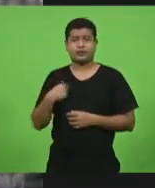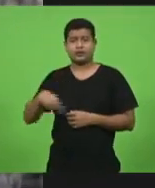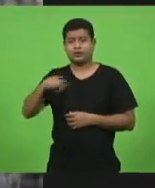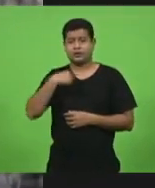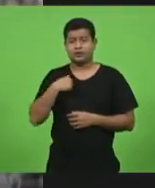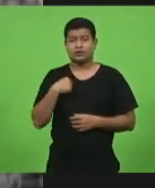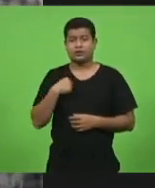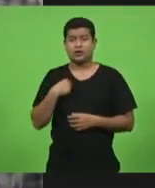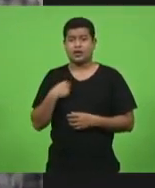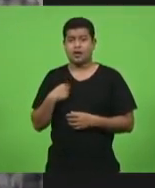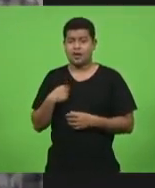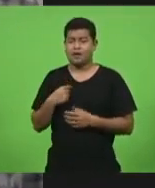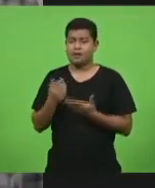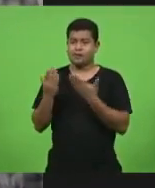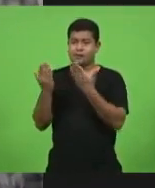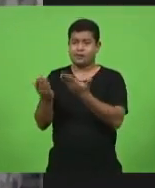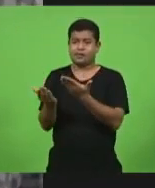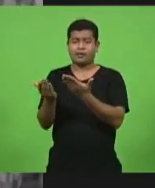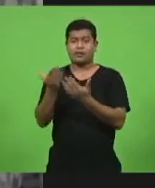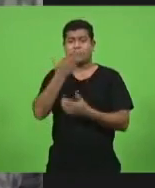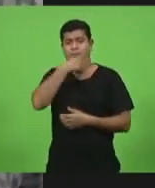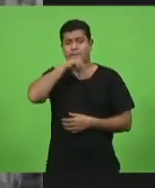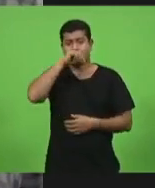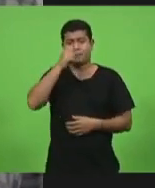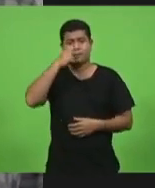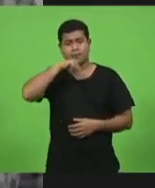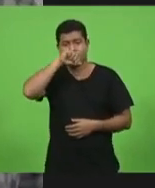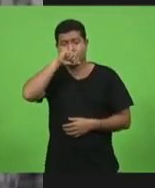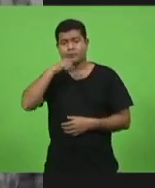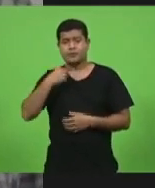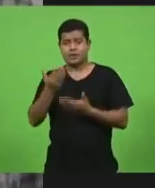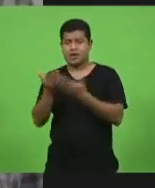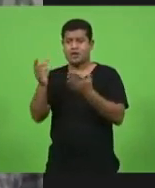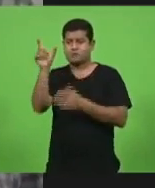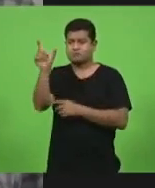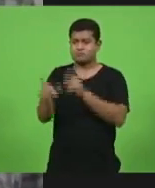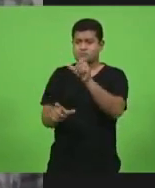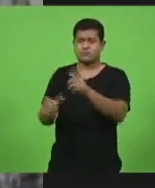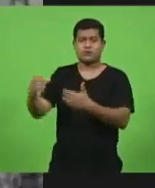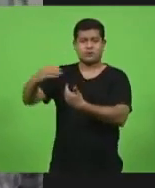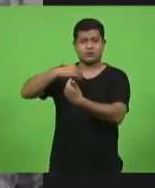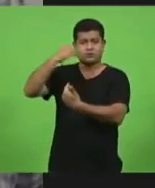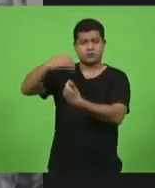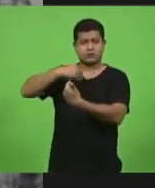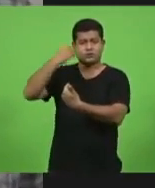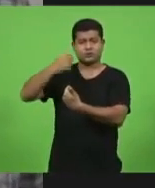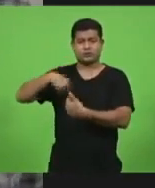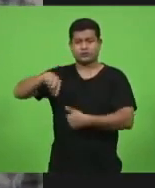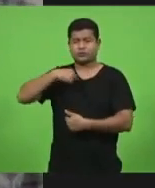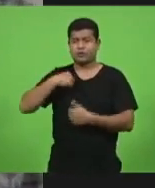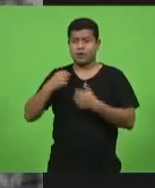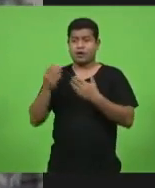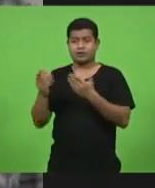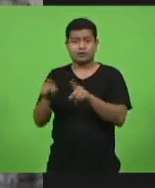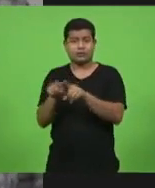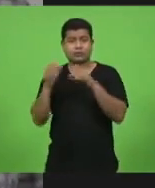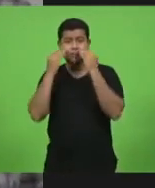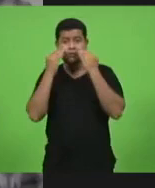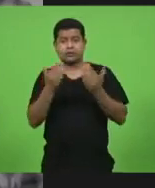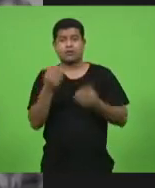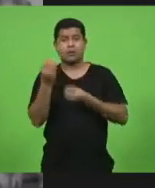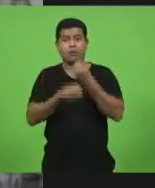o exemplo dos pais os pais nos davam orientação e nos mostravam como que nós tínhamos que nos